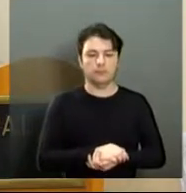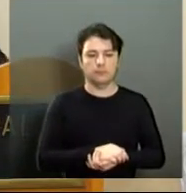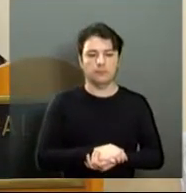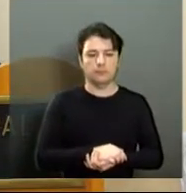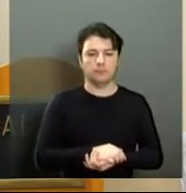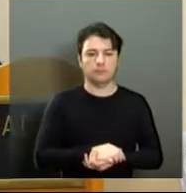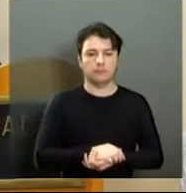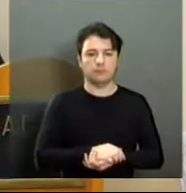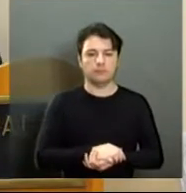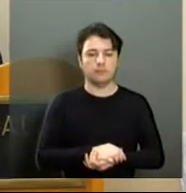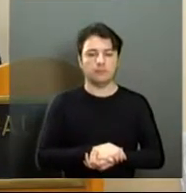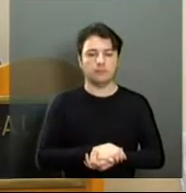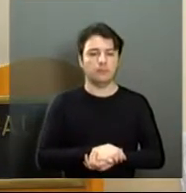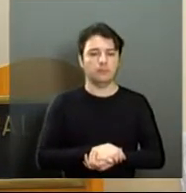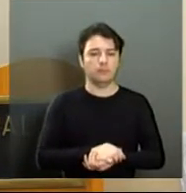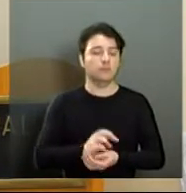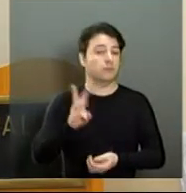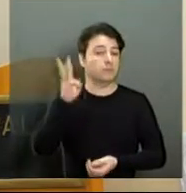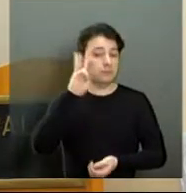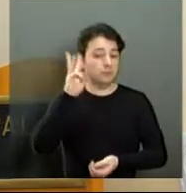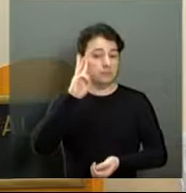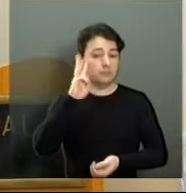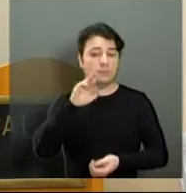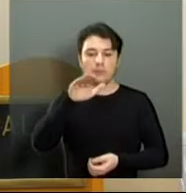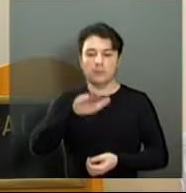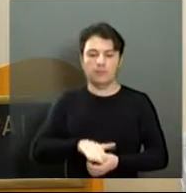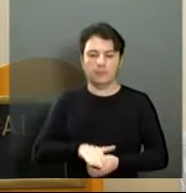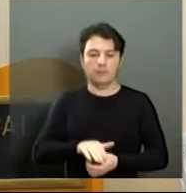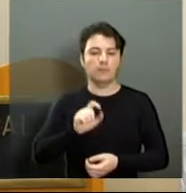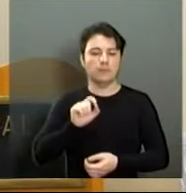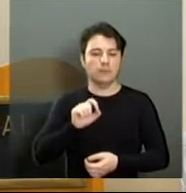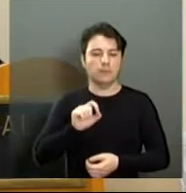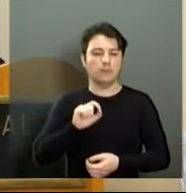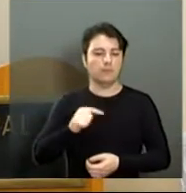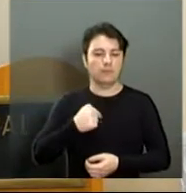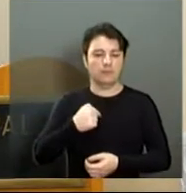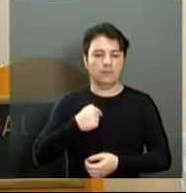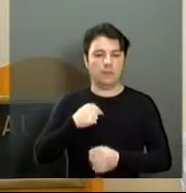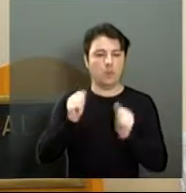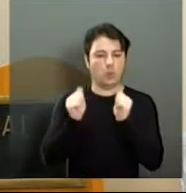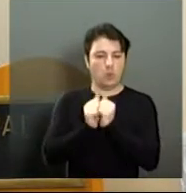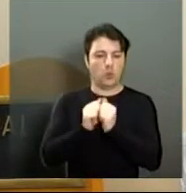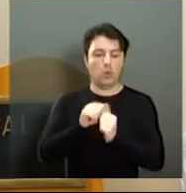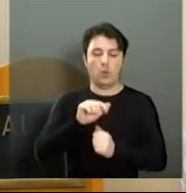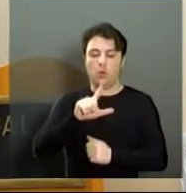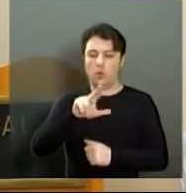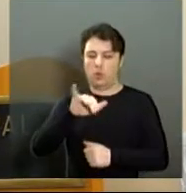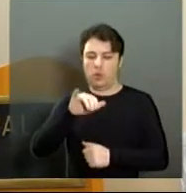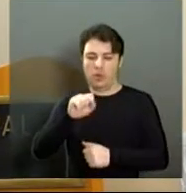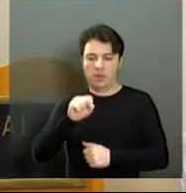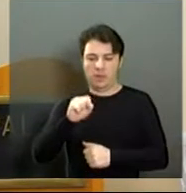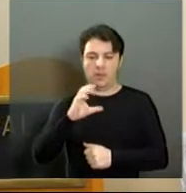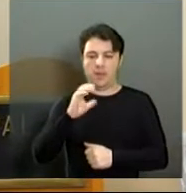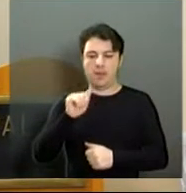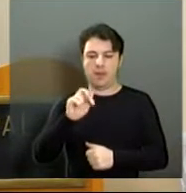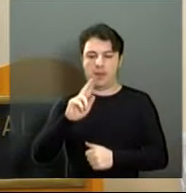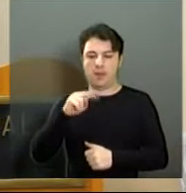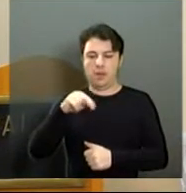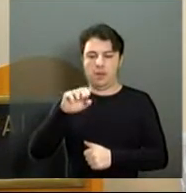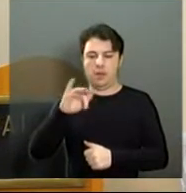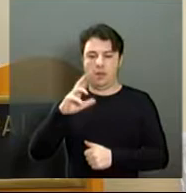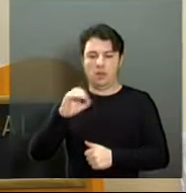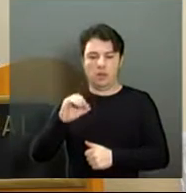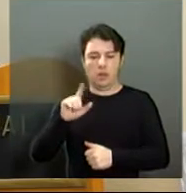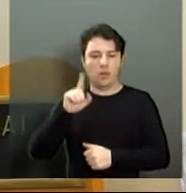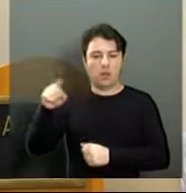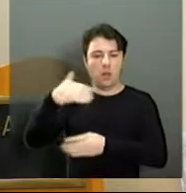Na tarde desta terça-feira, fui com o coordenador de mobilidade urbana do Nilson Carneiro e engenheiro de trânsito Schneider, na